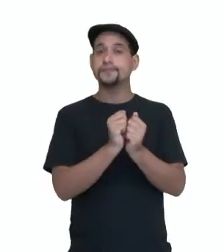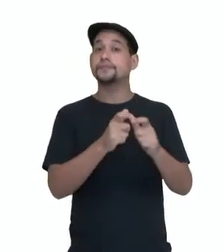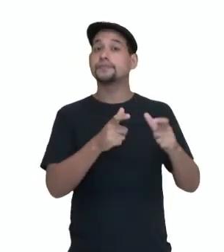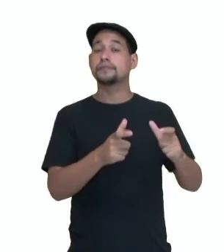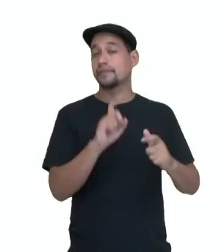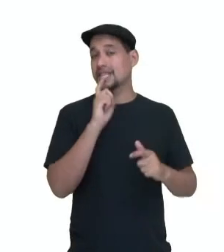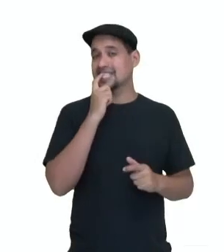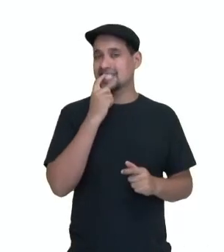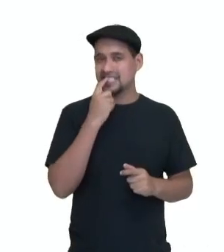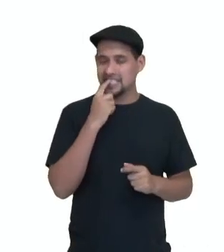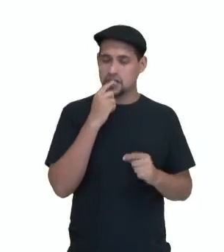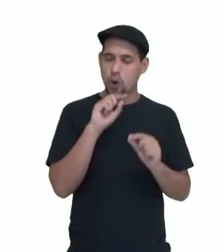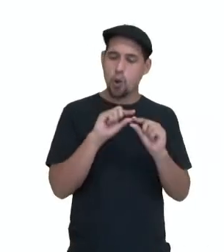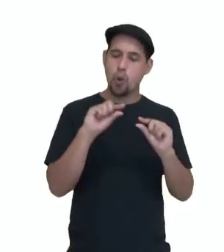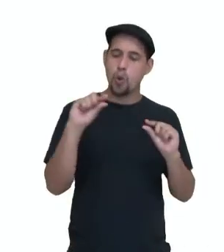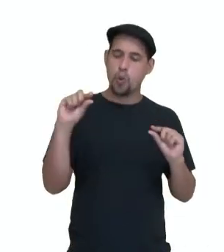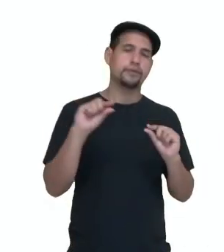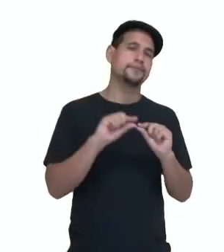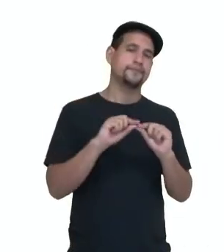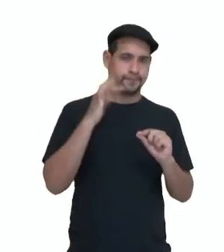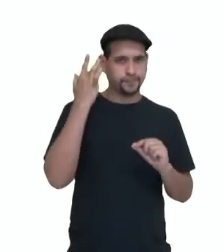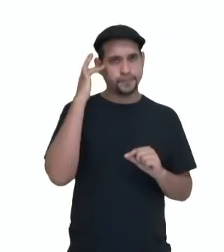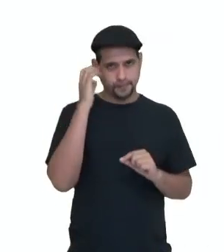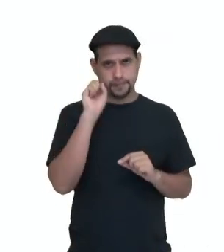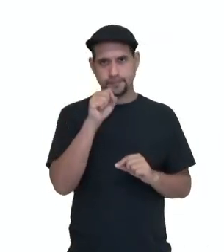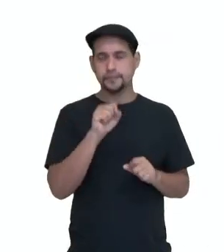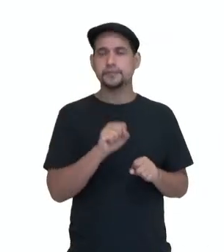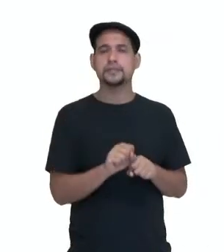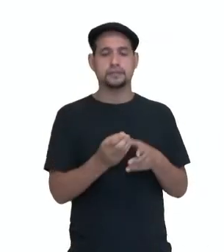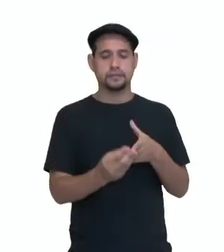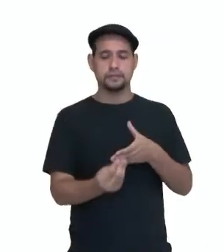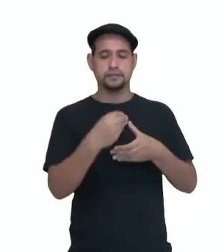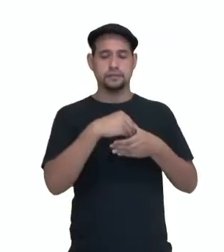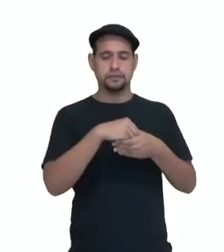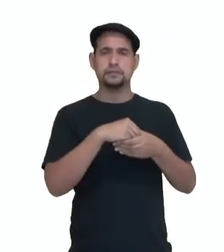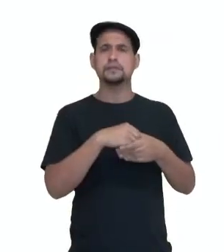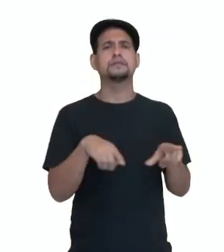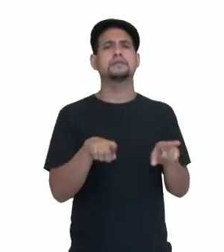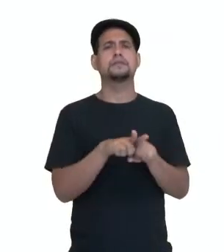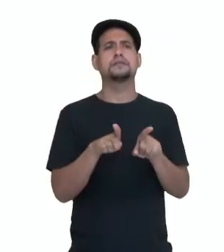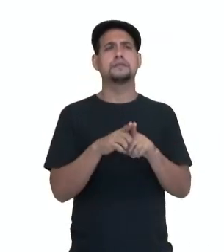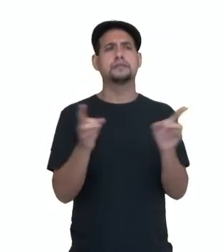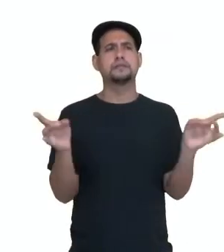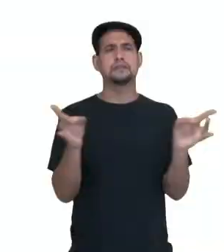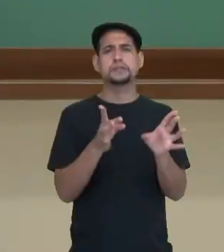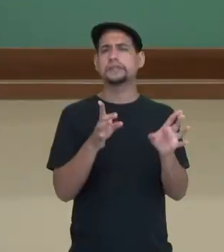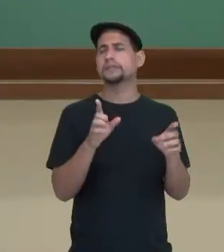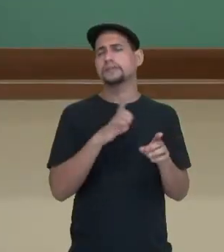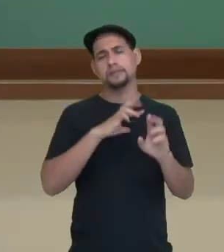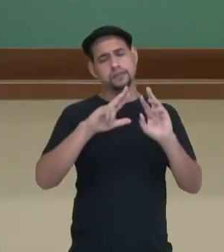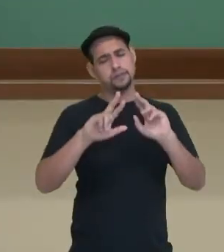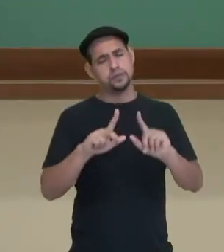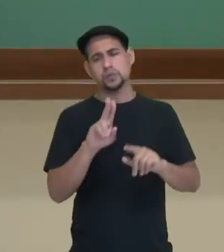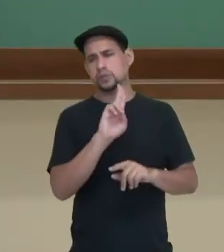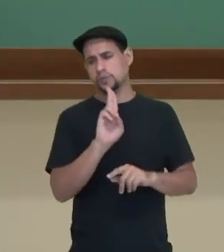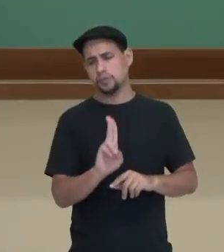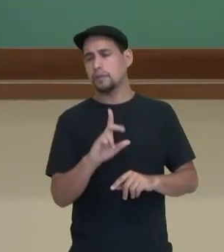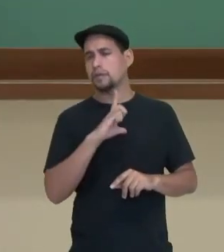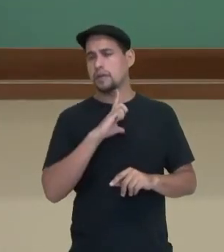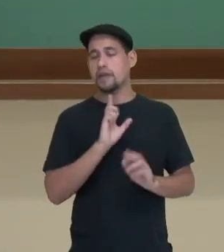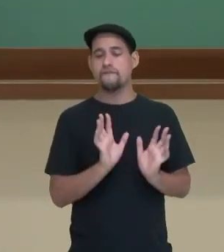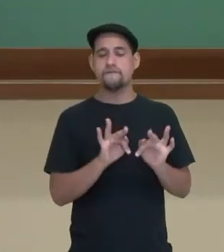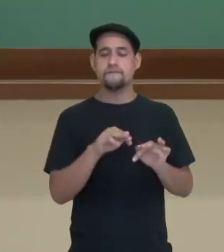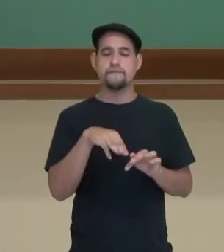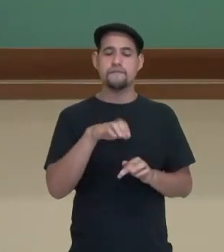nos ossos longos, no adulto, nos ossos longos, no interior desses ossos. Também no timo, nos linfonodos e na medula óssea amarela.